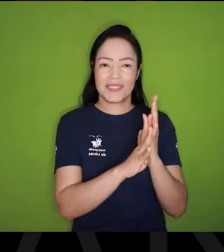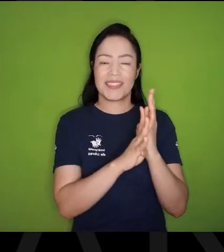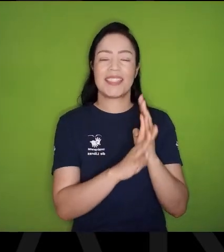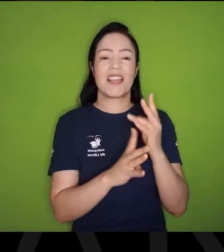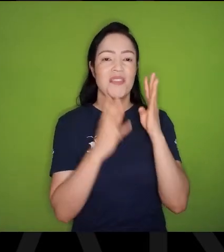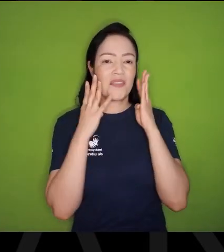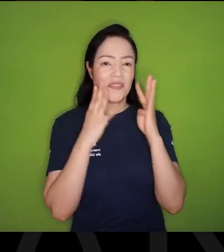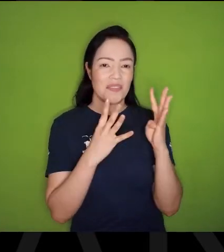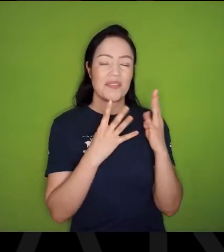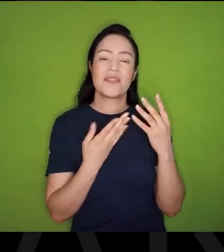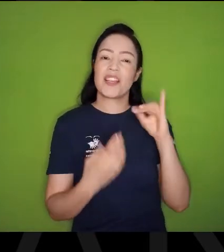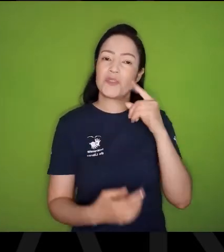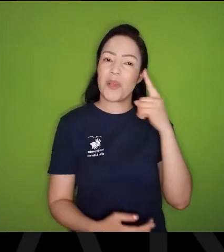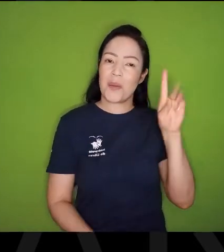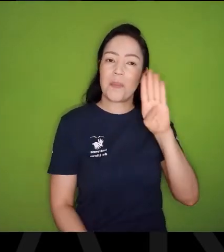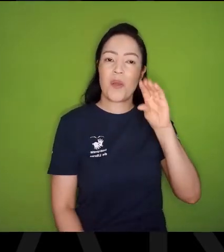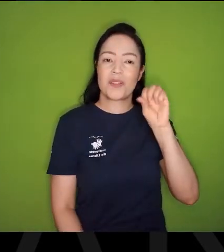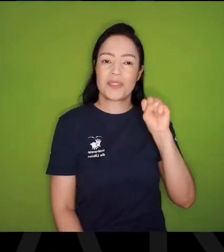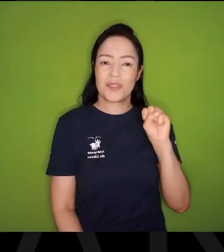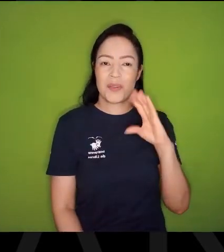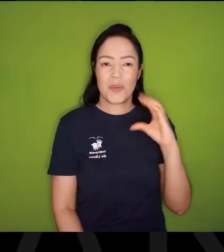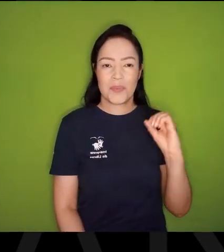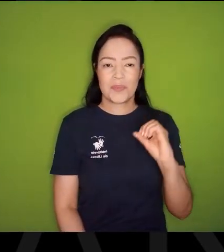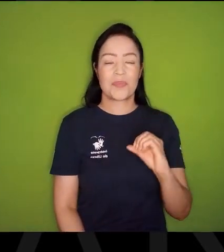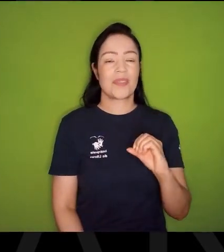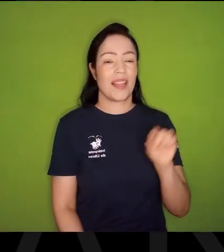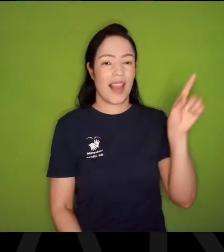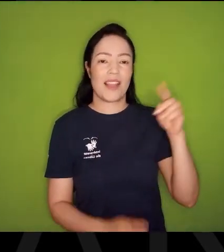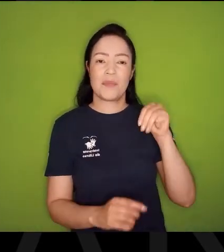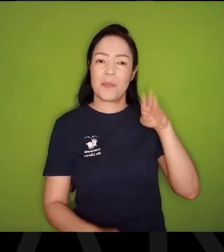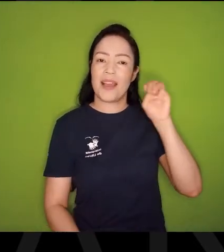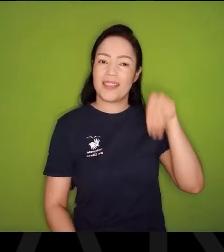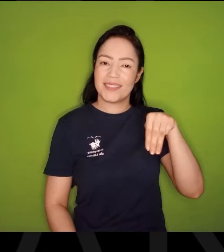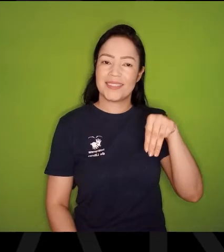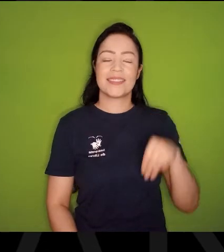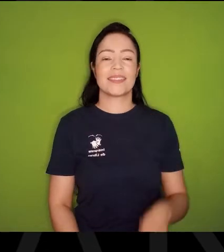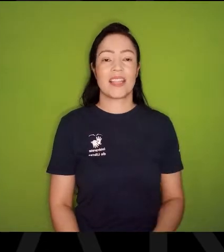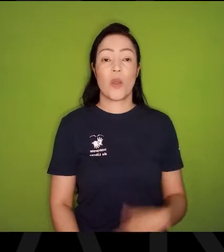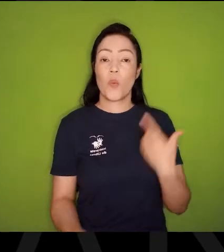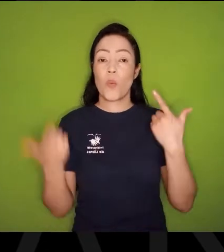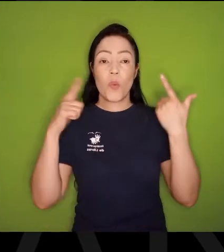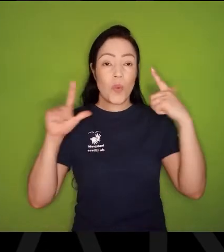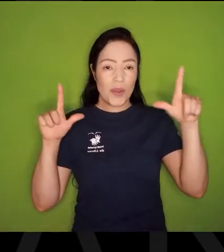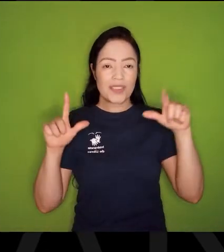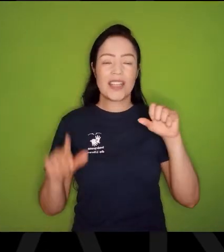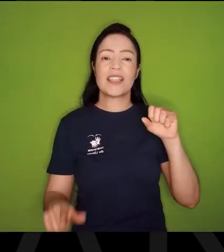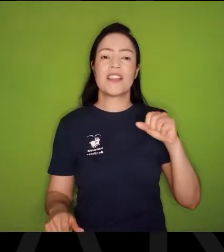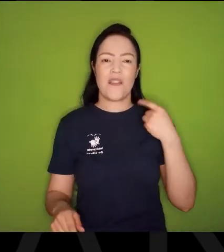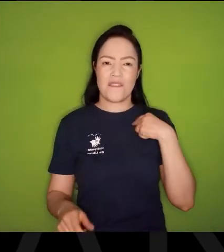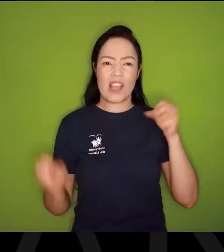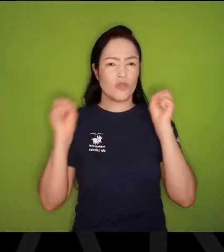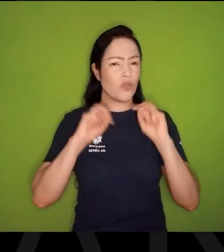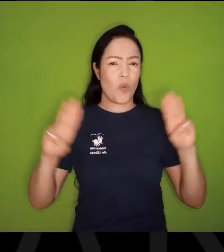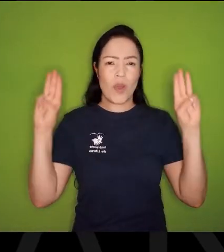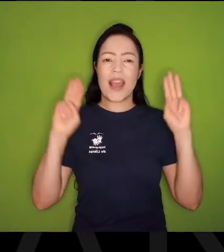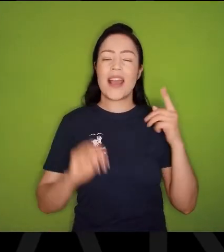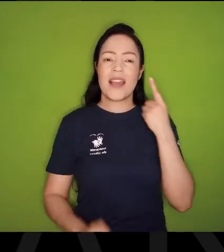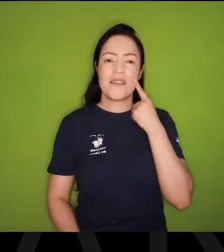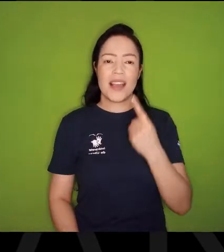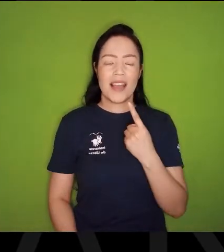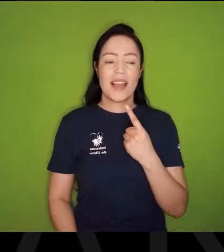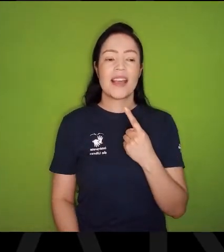a um show do João Bosco, No Memorial da América Latina, Outro grande show que eu vi no Memorial da América Latina,